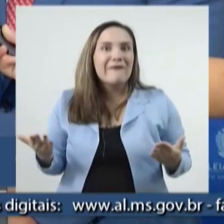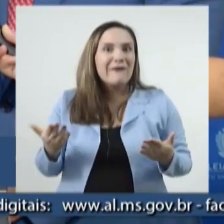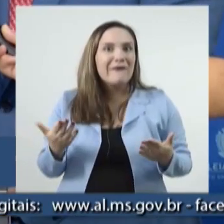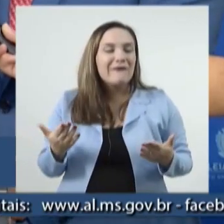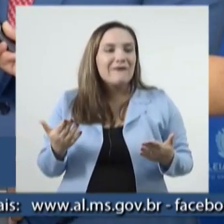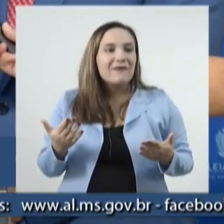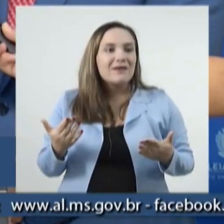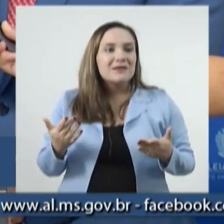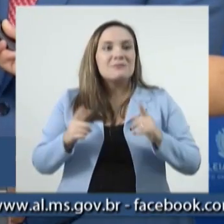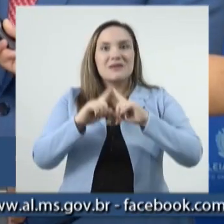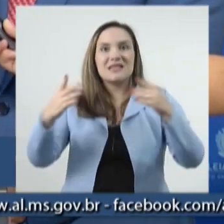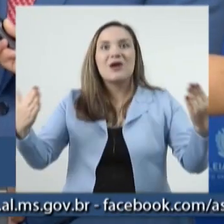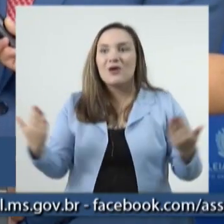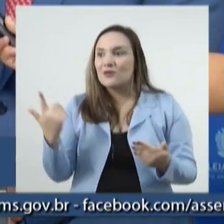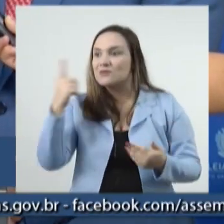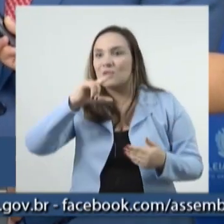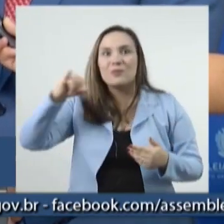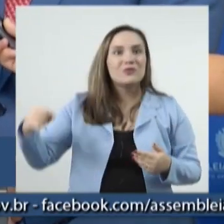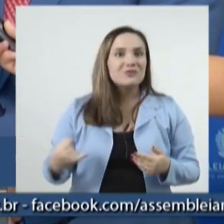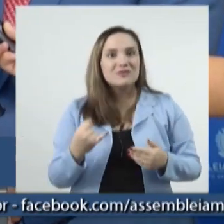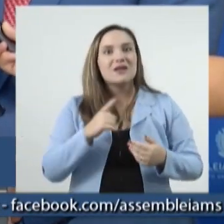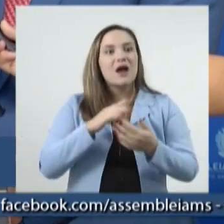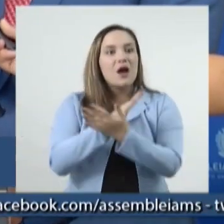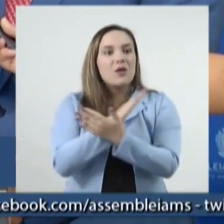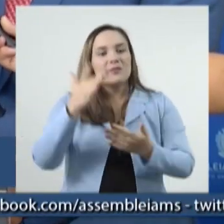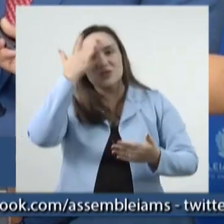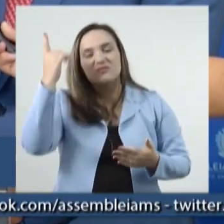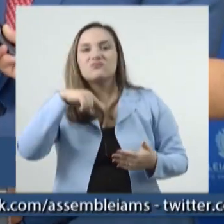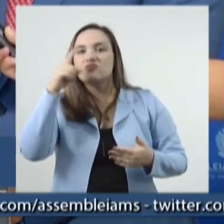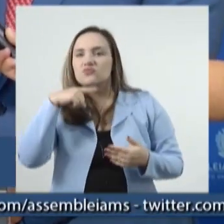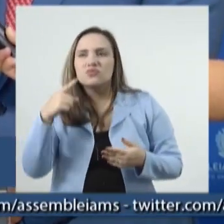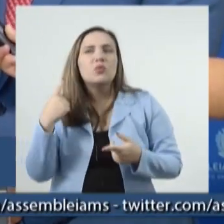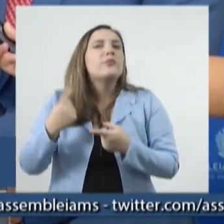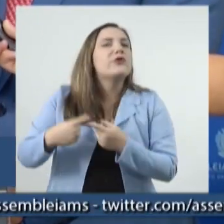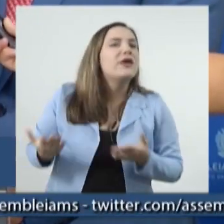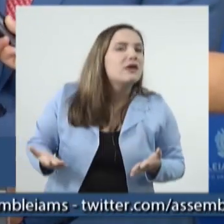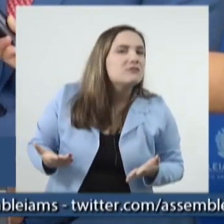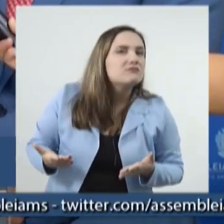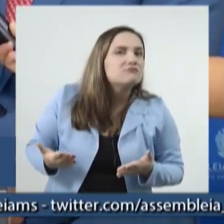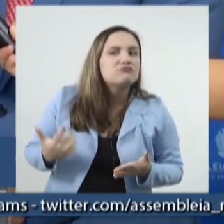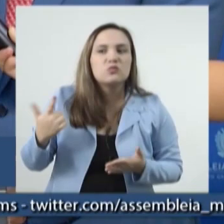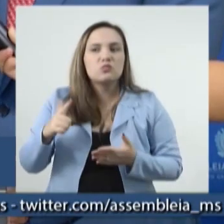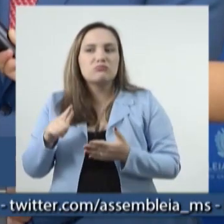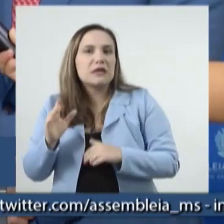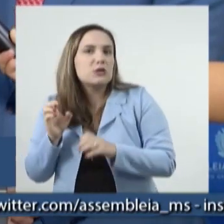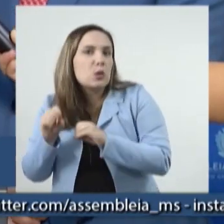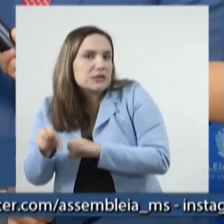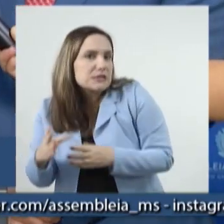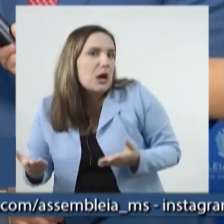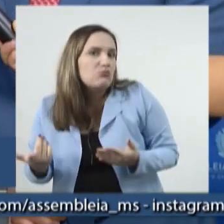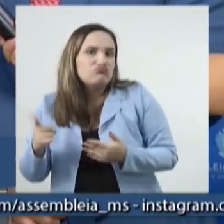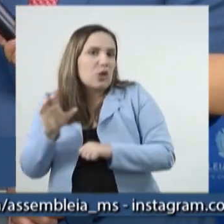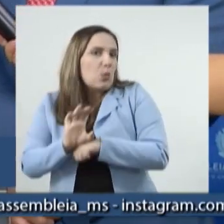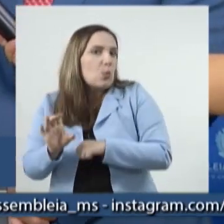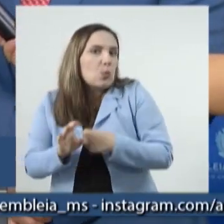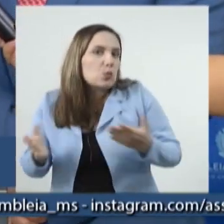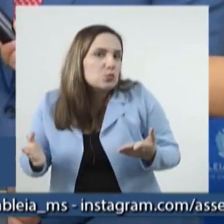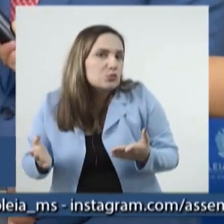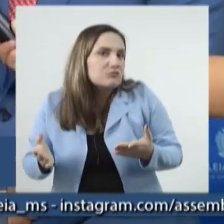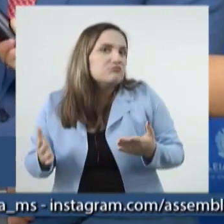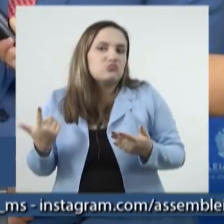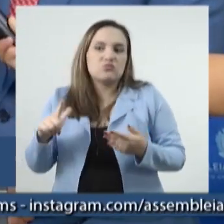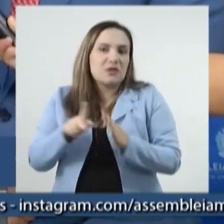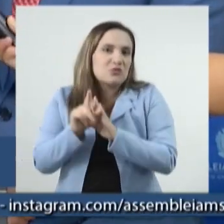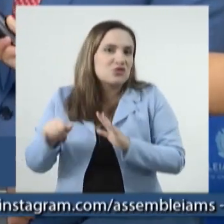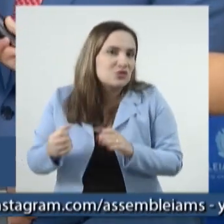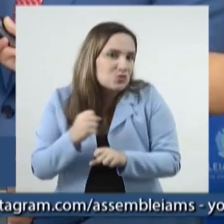encontrou oportunidade. Nós temos pessoas que não estão conseguindo por algum motivo, e aí passam pela educação, pela qualificação, pelos programas